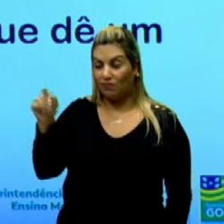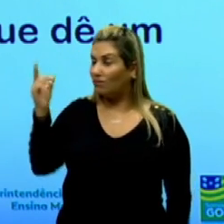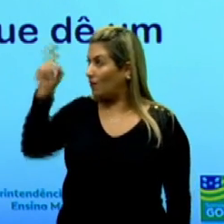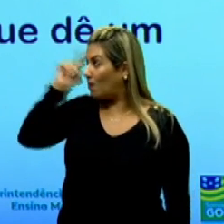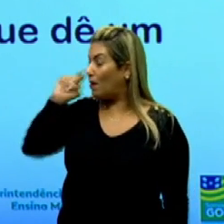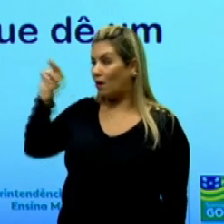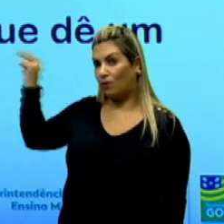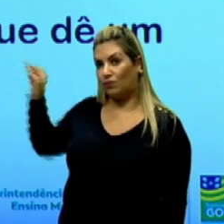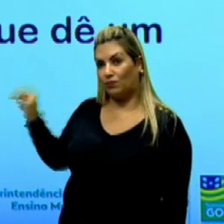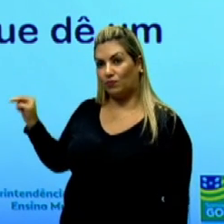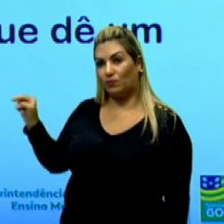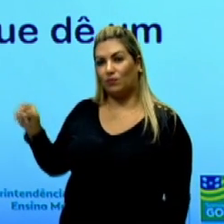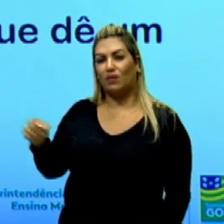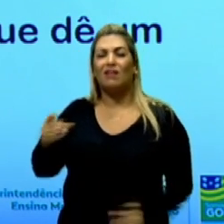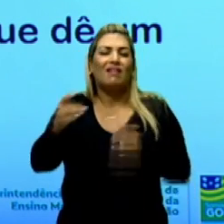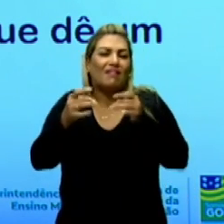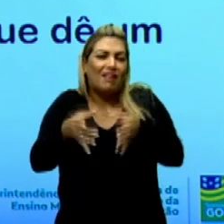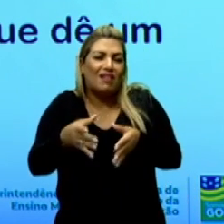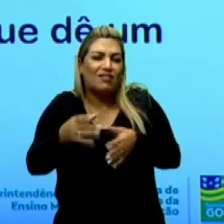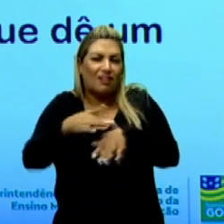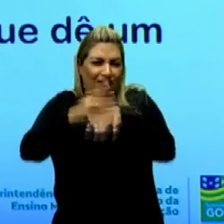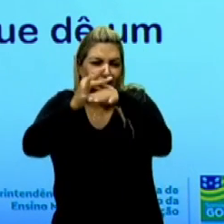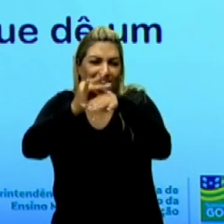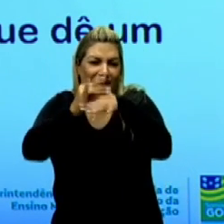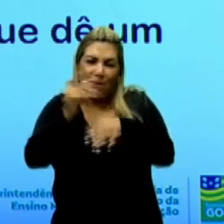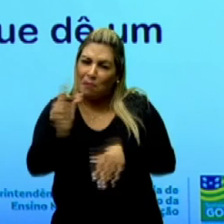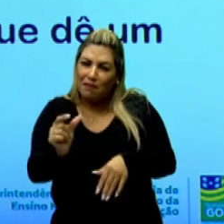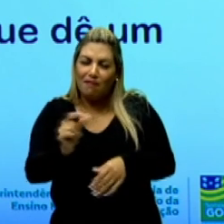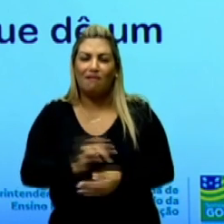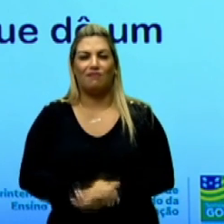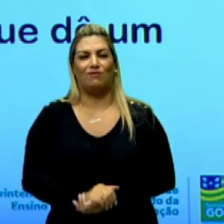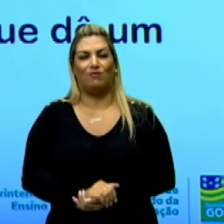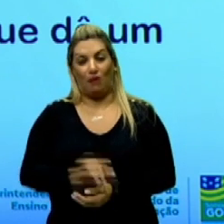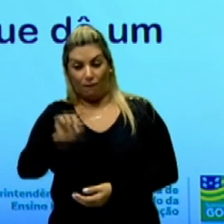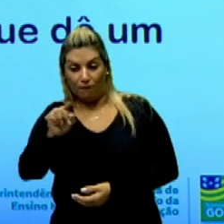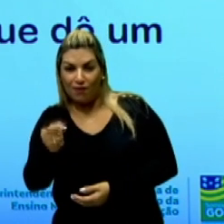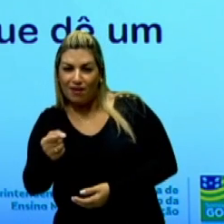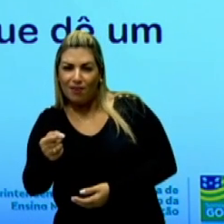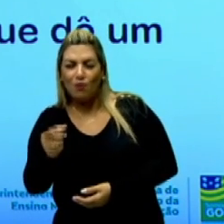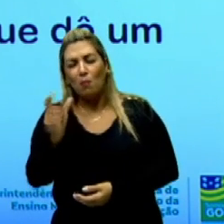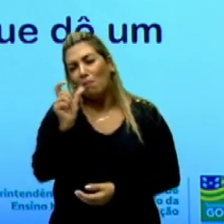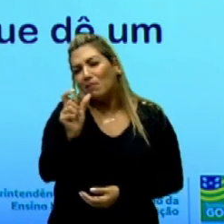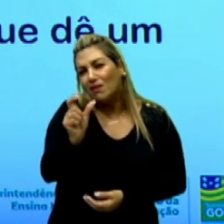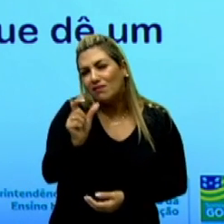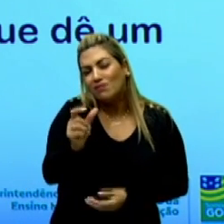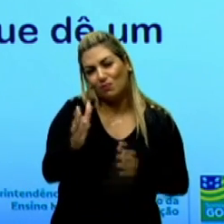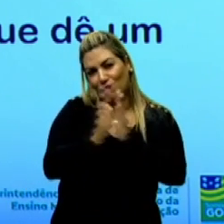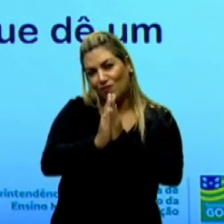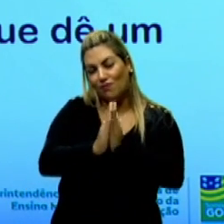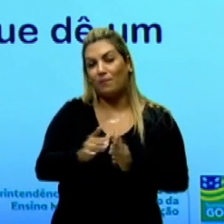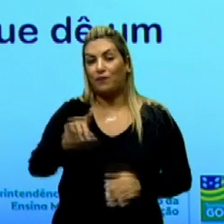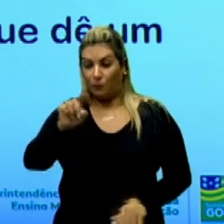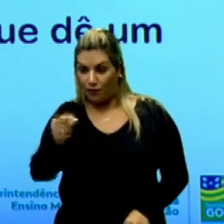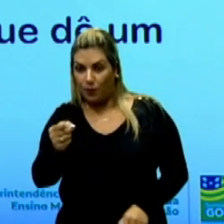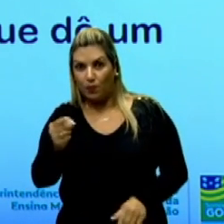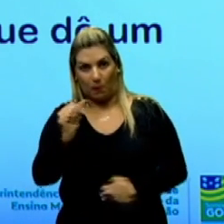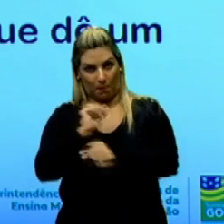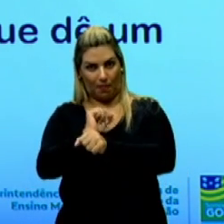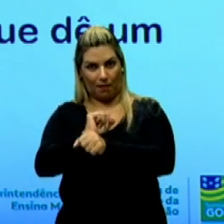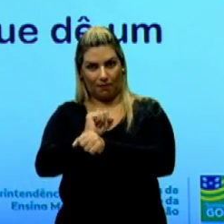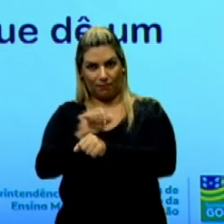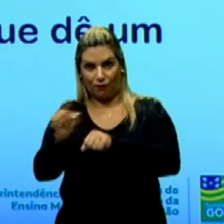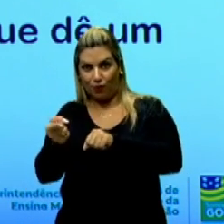Me deixe um pedaço de carne. Vírgula, porque ele vai enumerar. Um taquinho, ao menos. Outra uma vírgula, uma pausa.